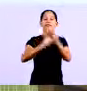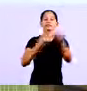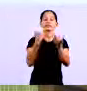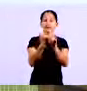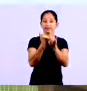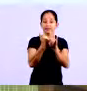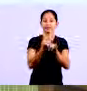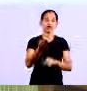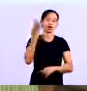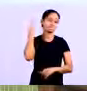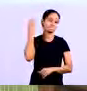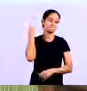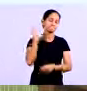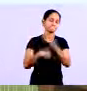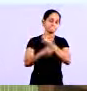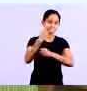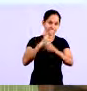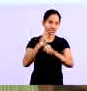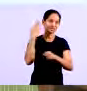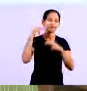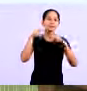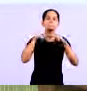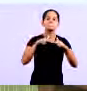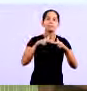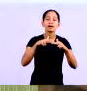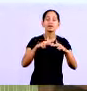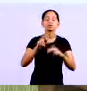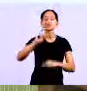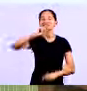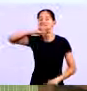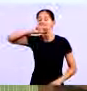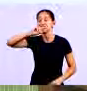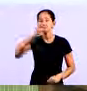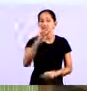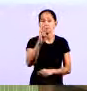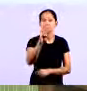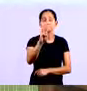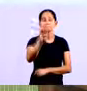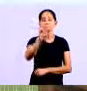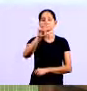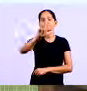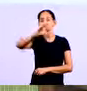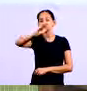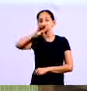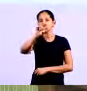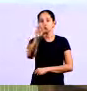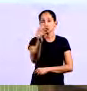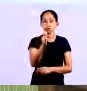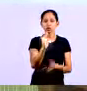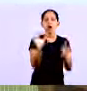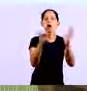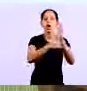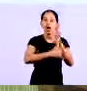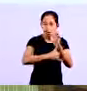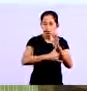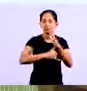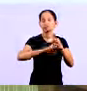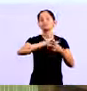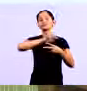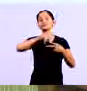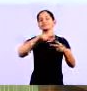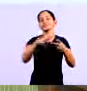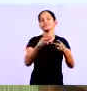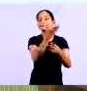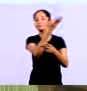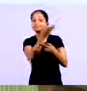Que no ano passado Os supermercados No Brasil Perderam 5 bilhões De reais Só com roubos E perdas De produtos